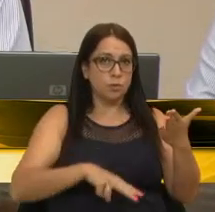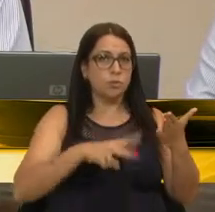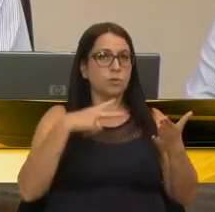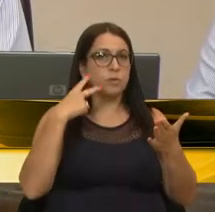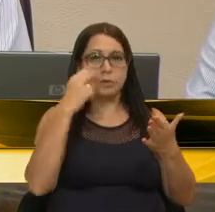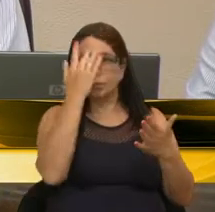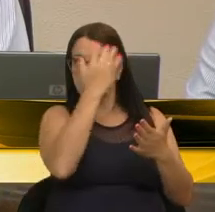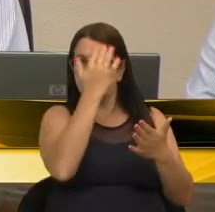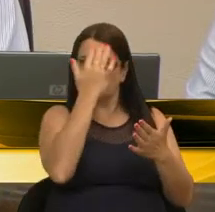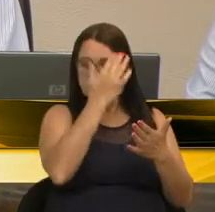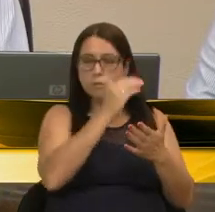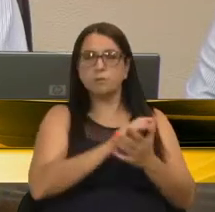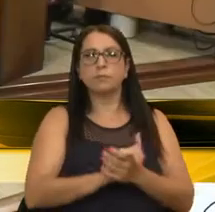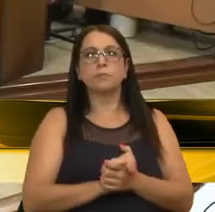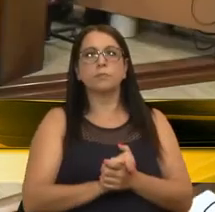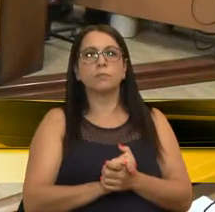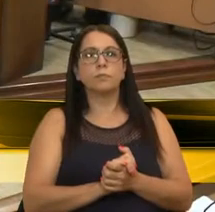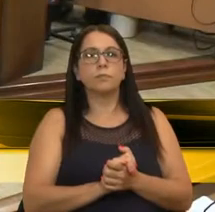Ló de Domênico, com a palavra.